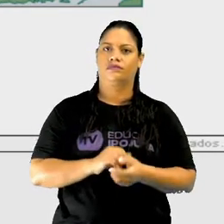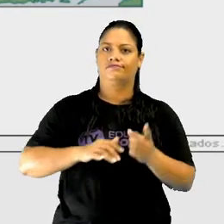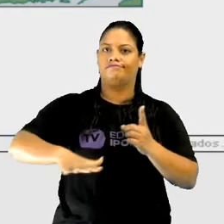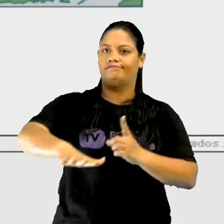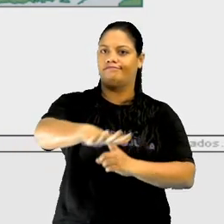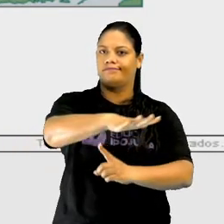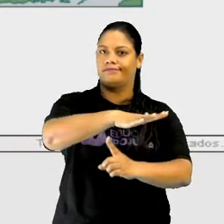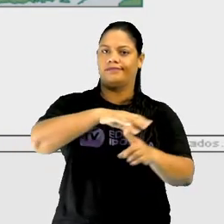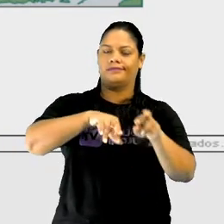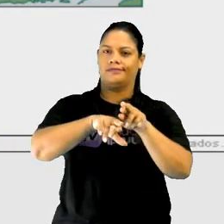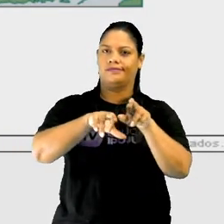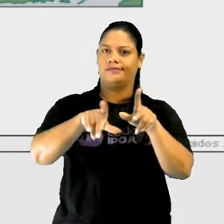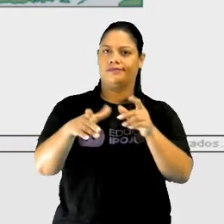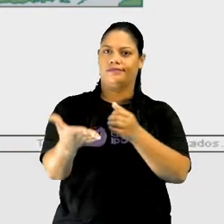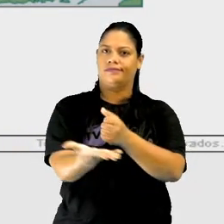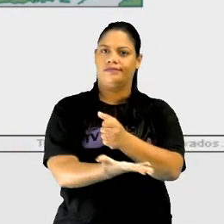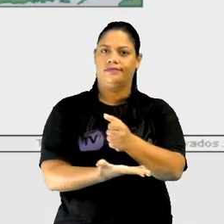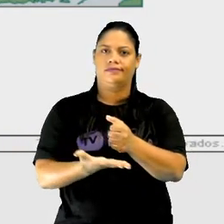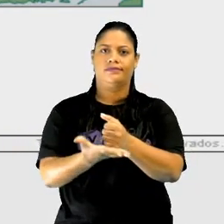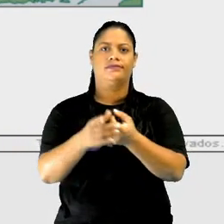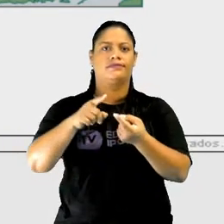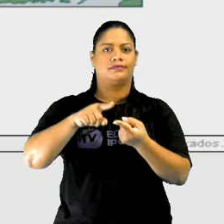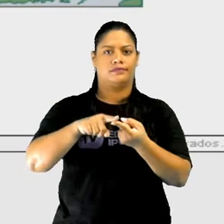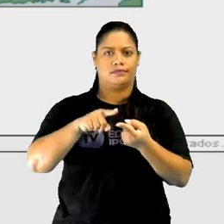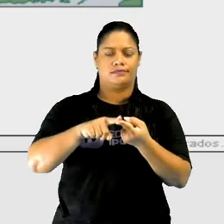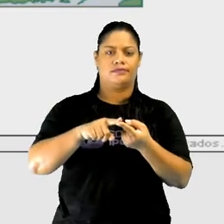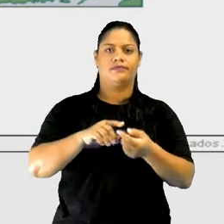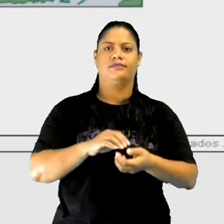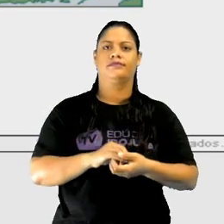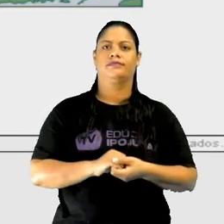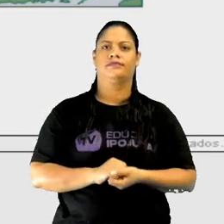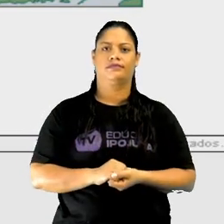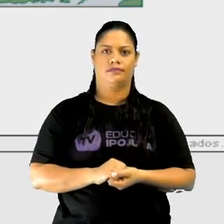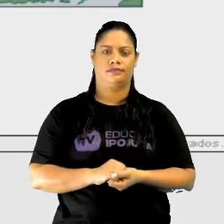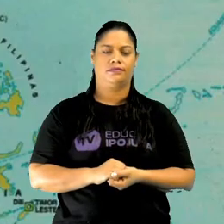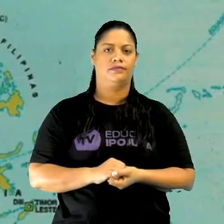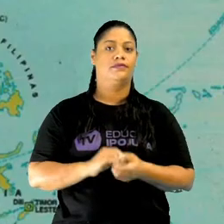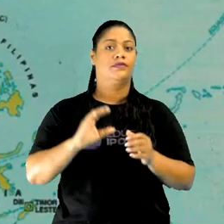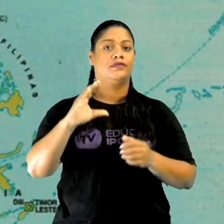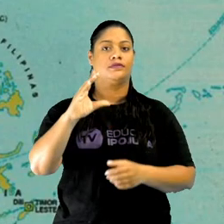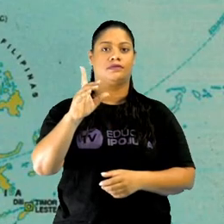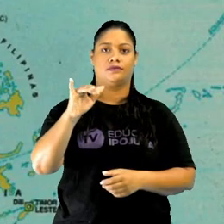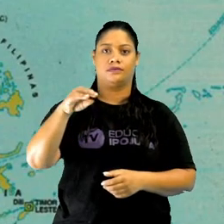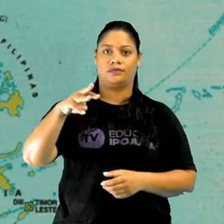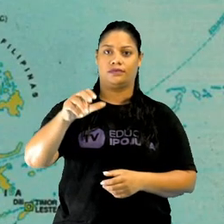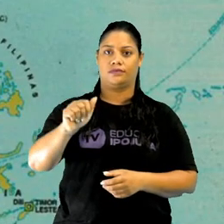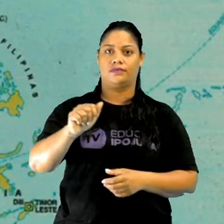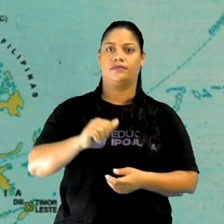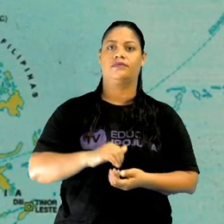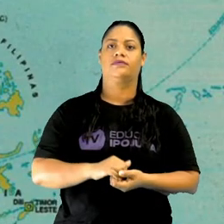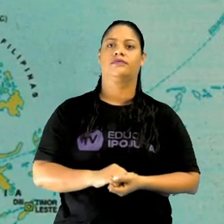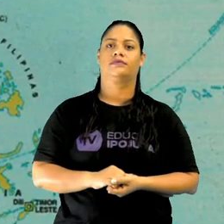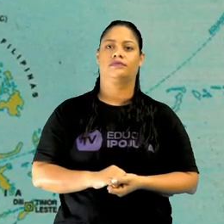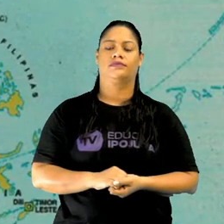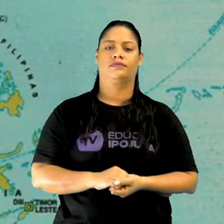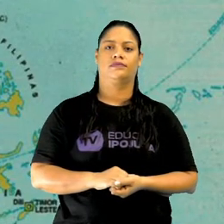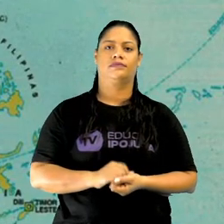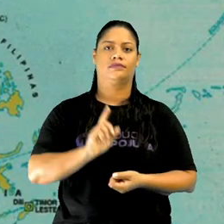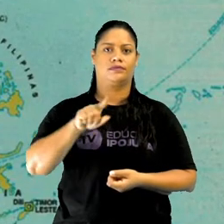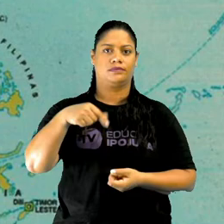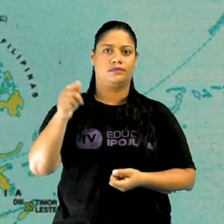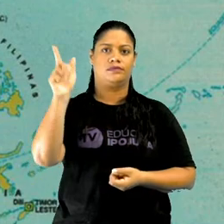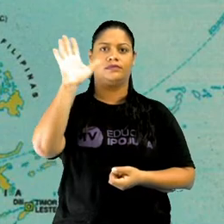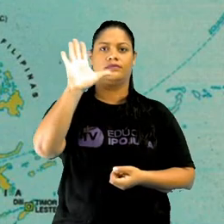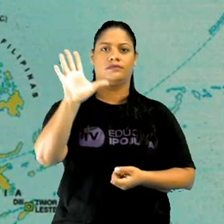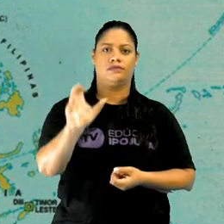essa variação baseada também na questão climática. Ok, pessoal? Aqui, nesse próximo mapa